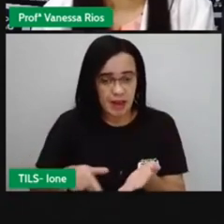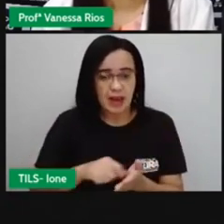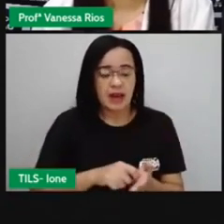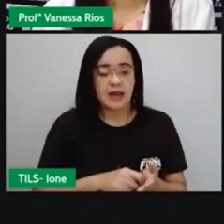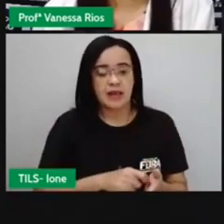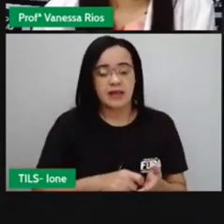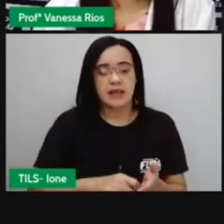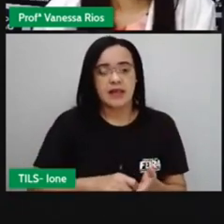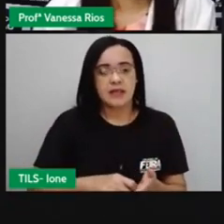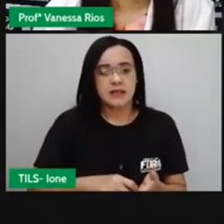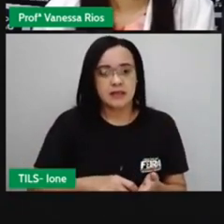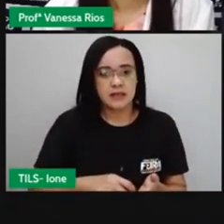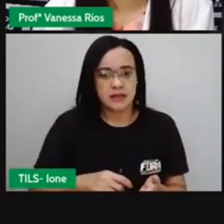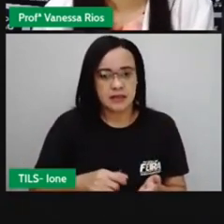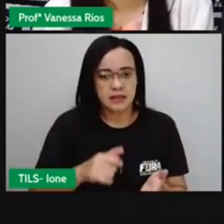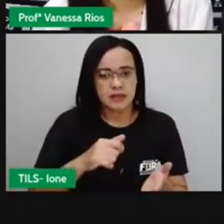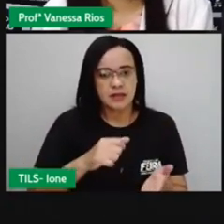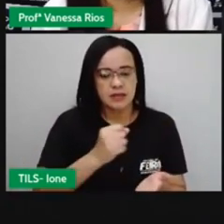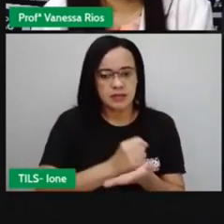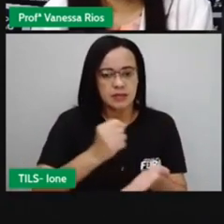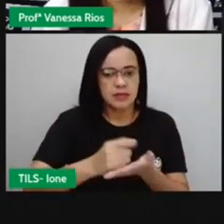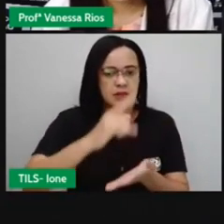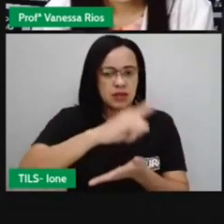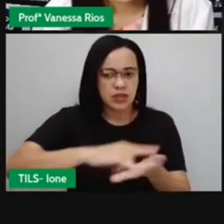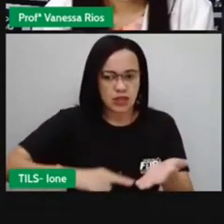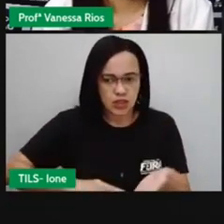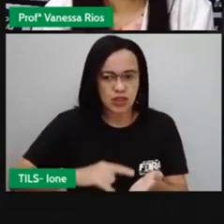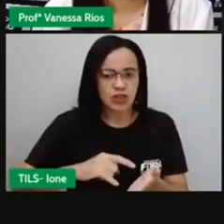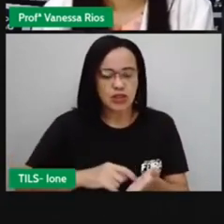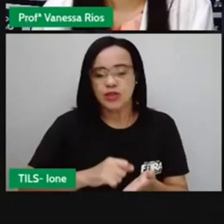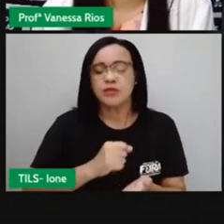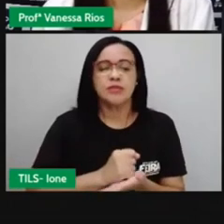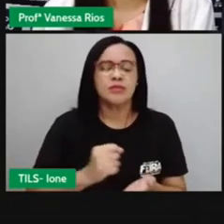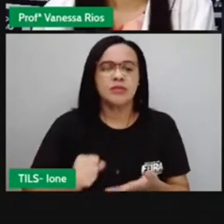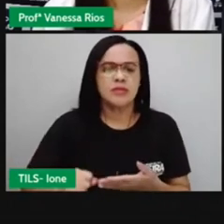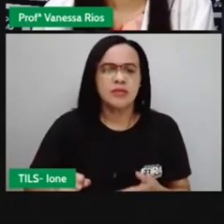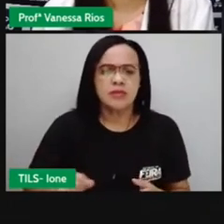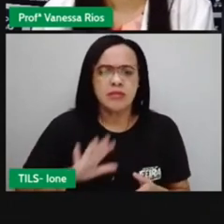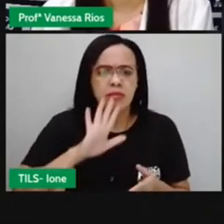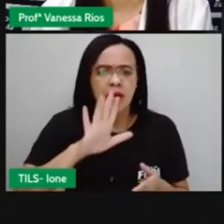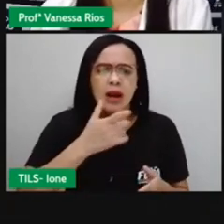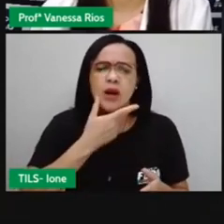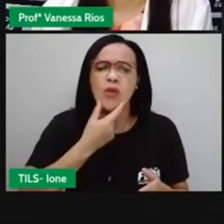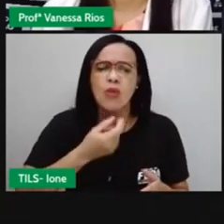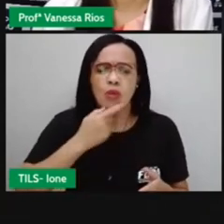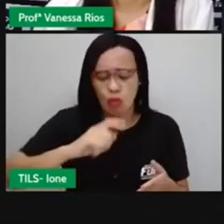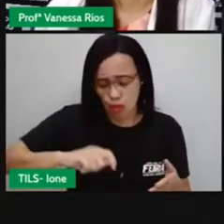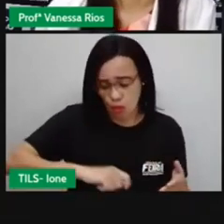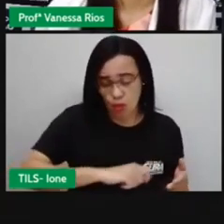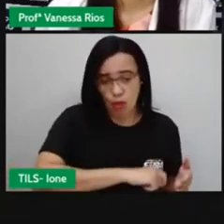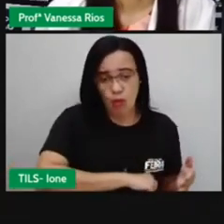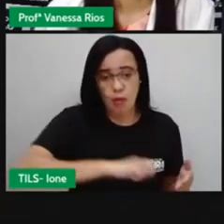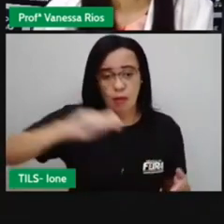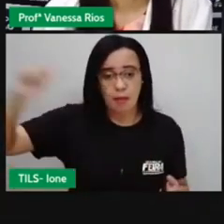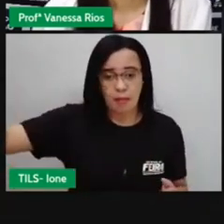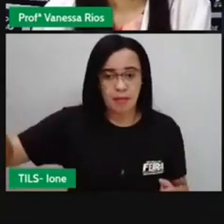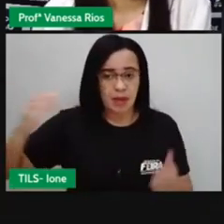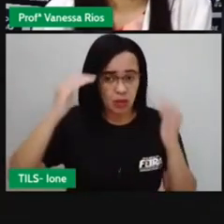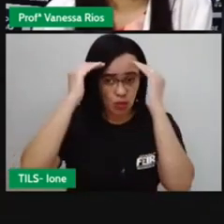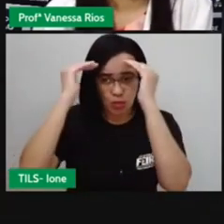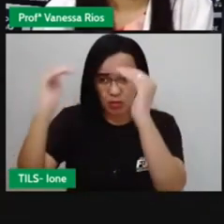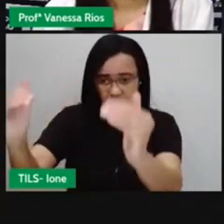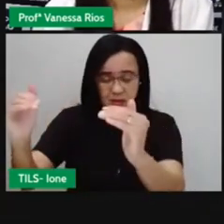Pedro desobedecia muitas ordens recebidas aí de seu pai, né? Muitas ordens vindas lá de